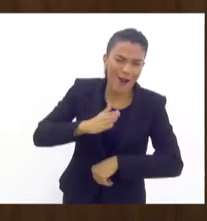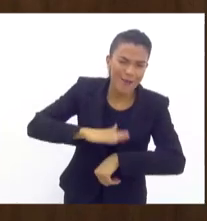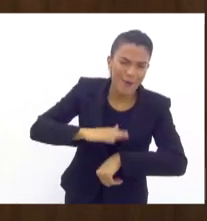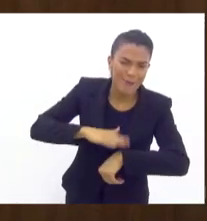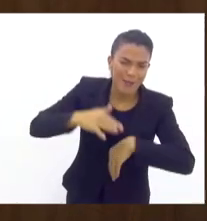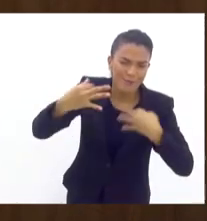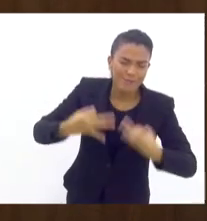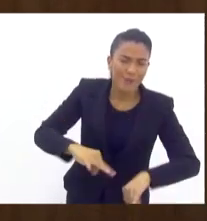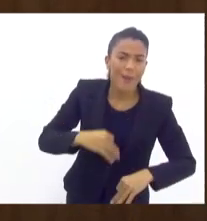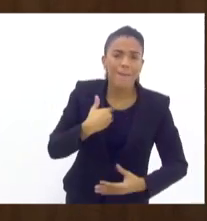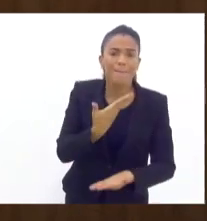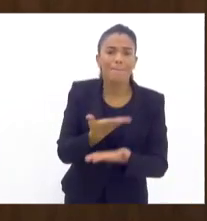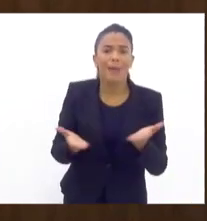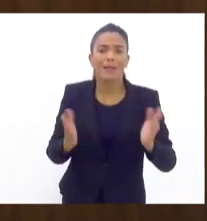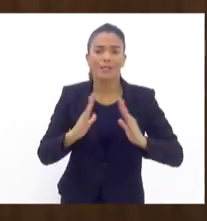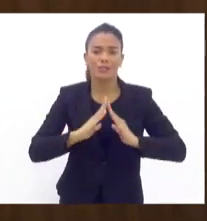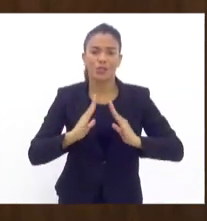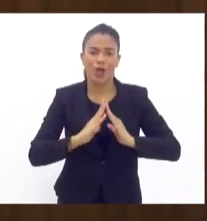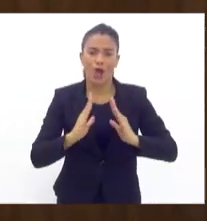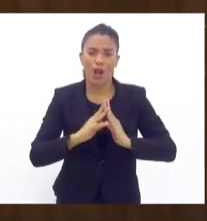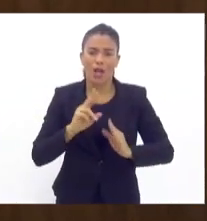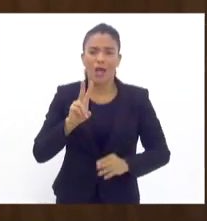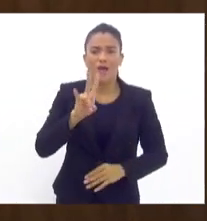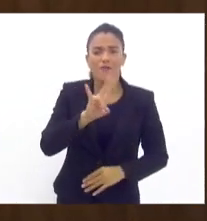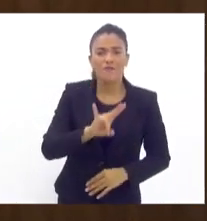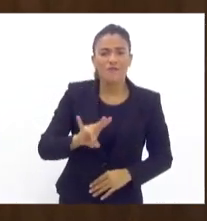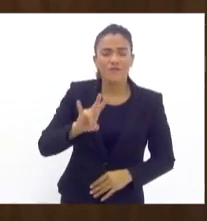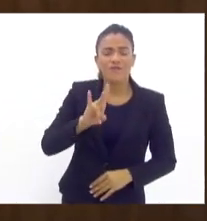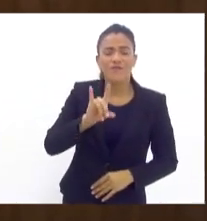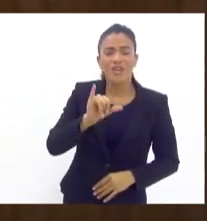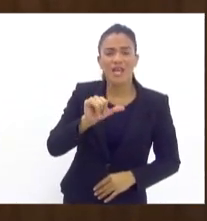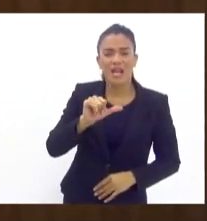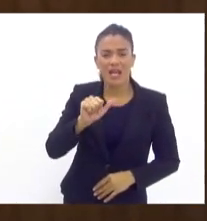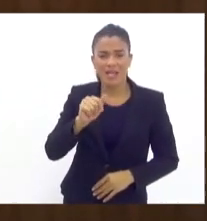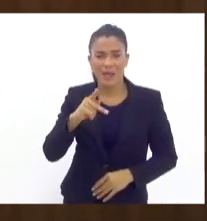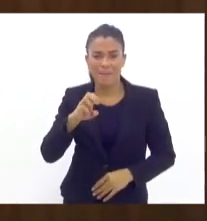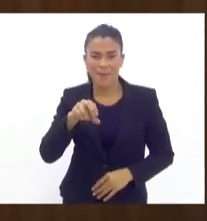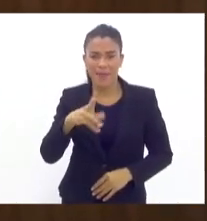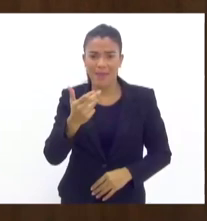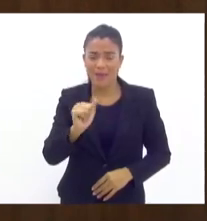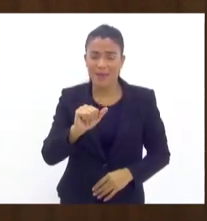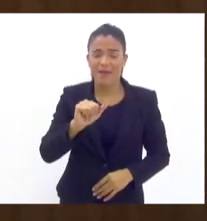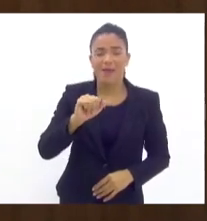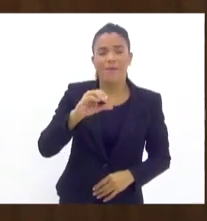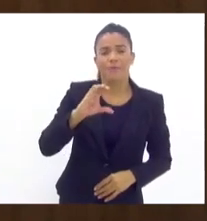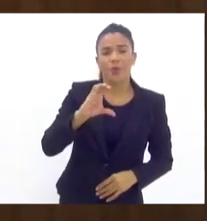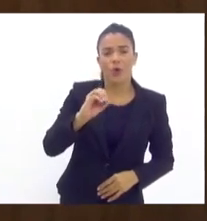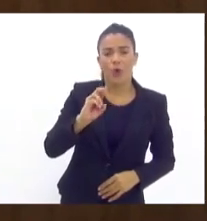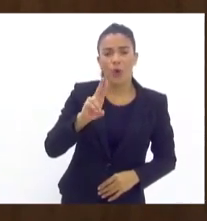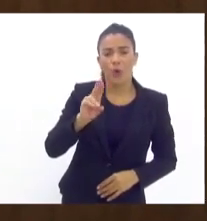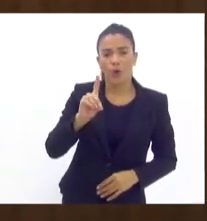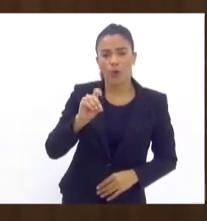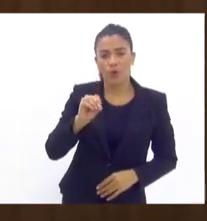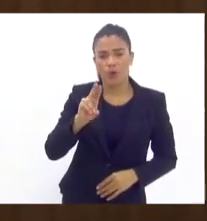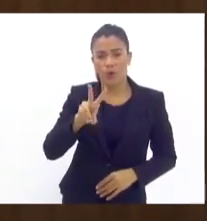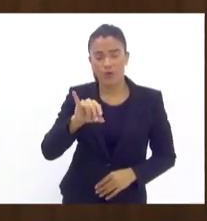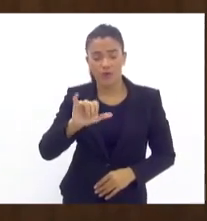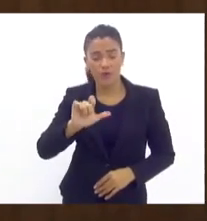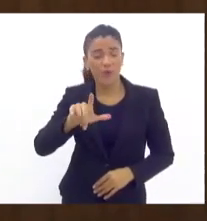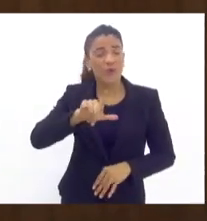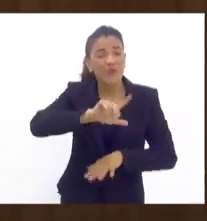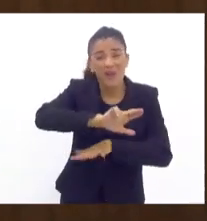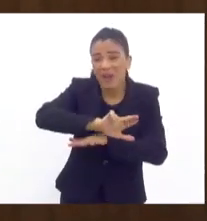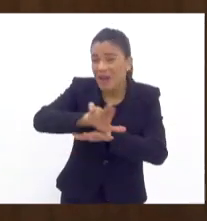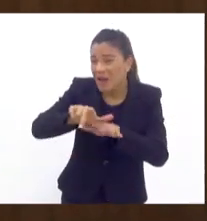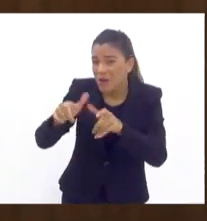perdendo a sua residência na Vila da Penha, Blardipina, Cordovil, Vistarei, diversos locais que não tinham